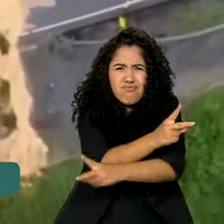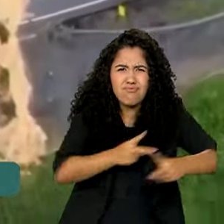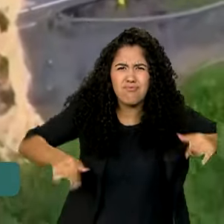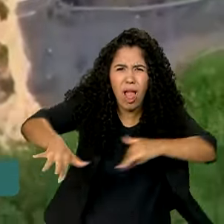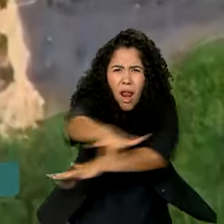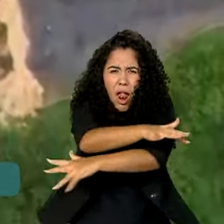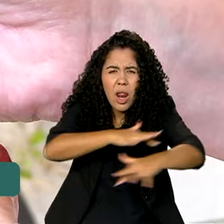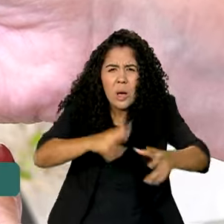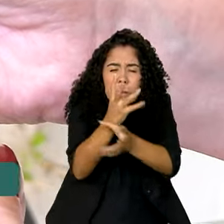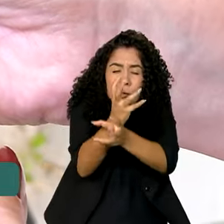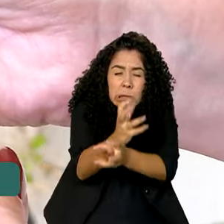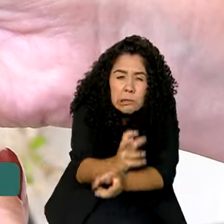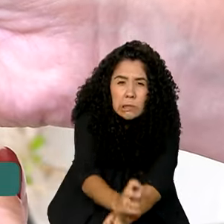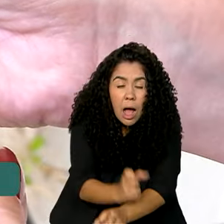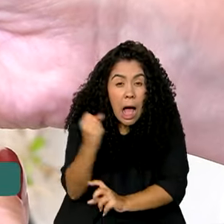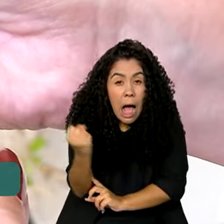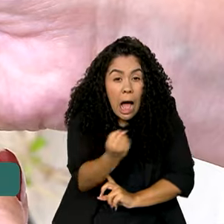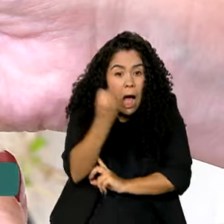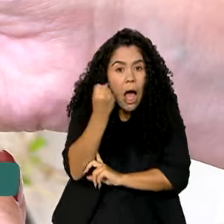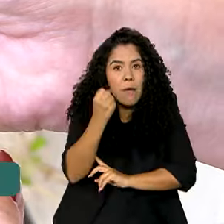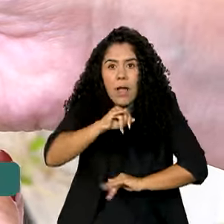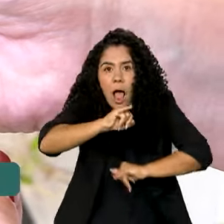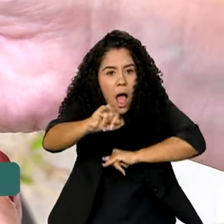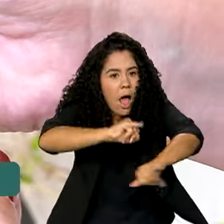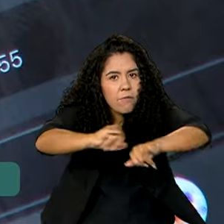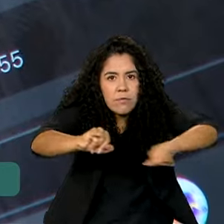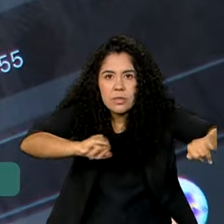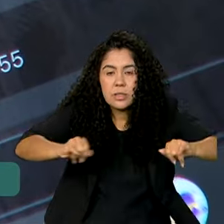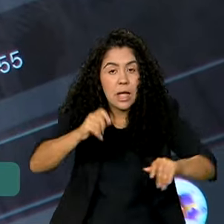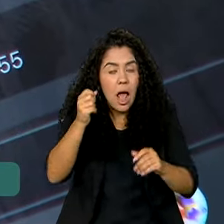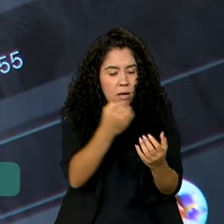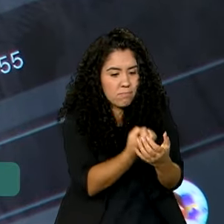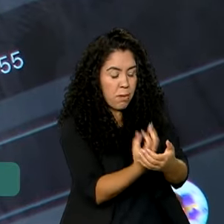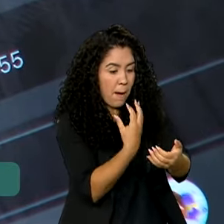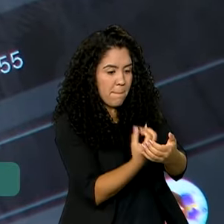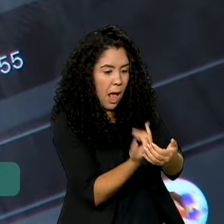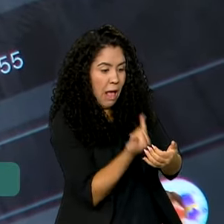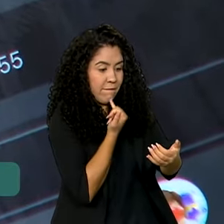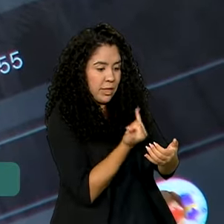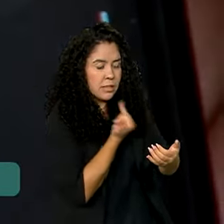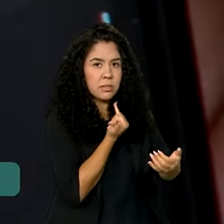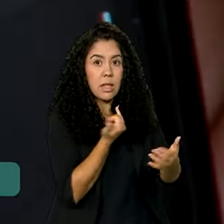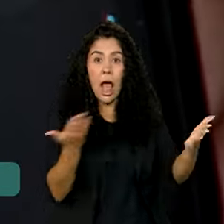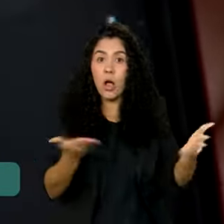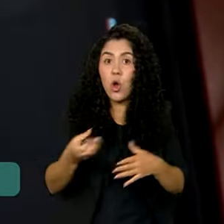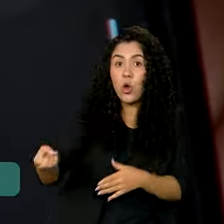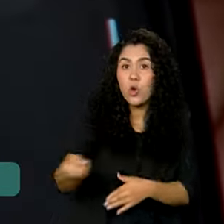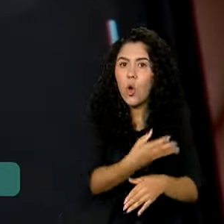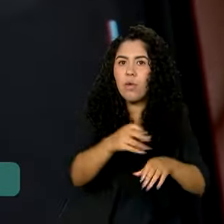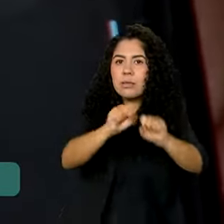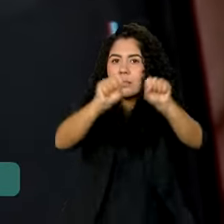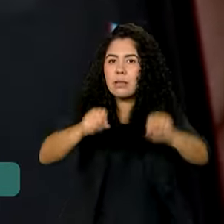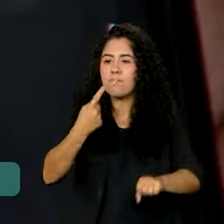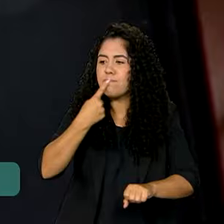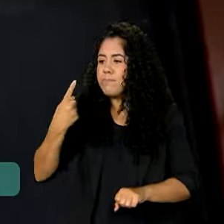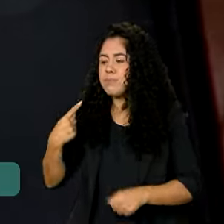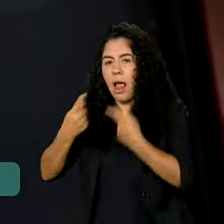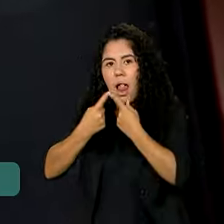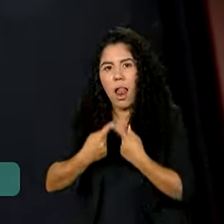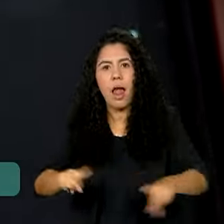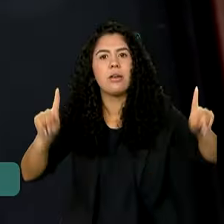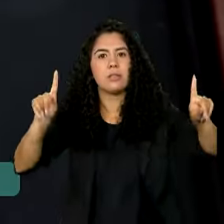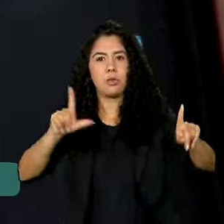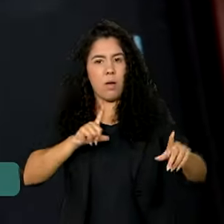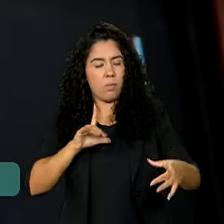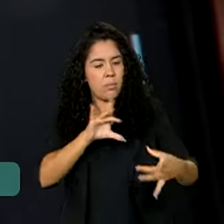secas severas é enviando alertas pelo celular. E um novo sistema desse tipo foi lançado recentemente em